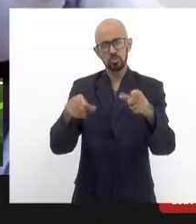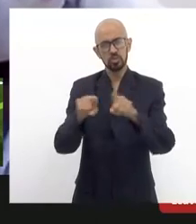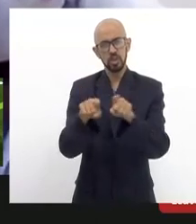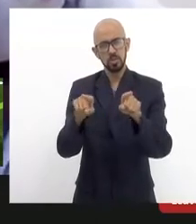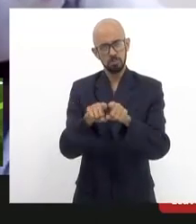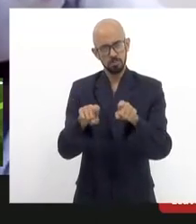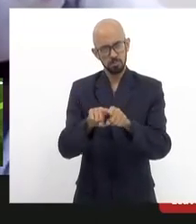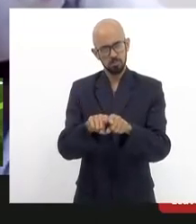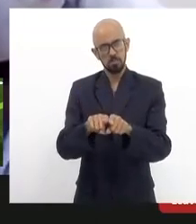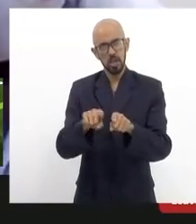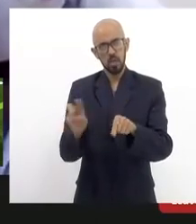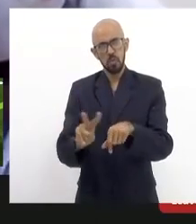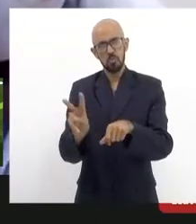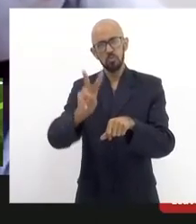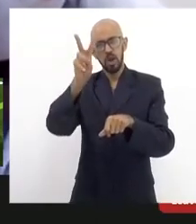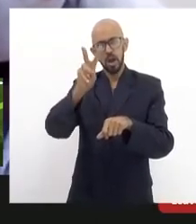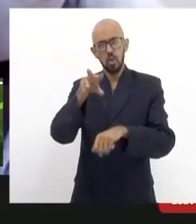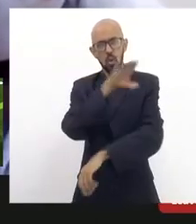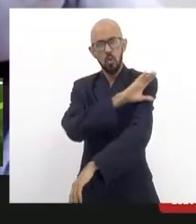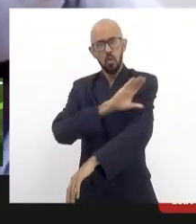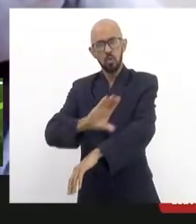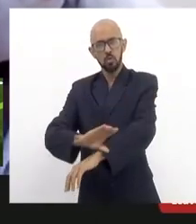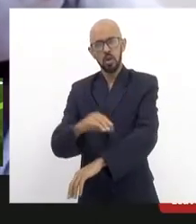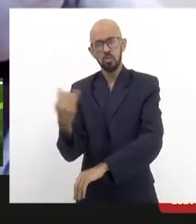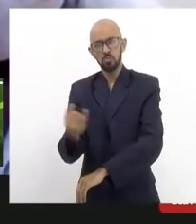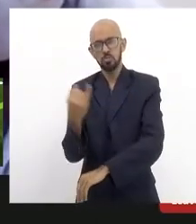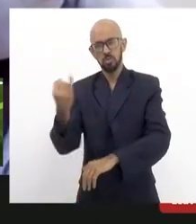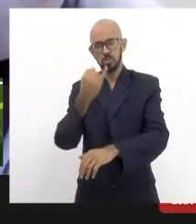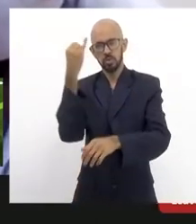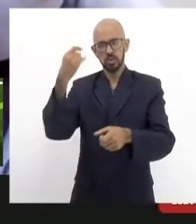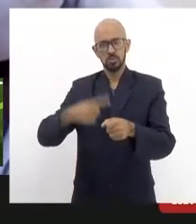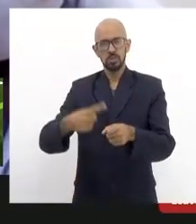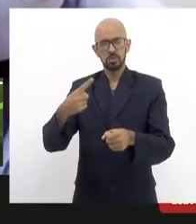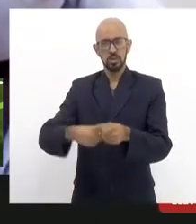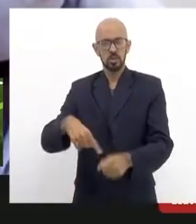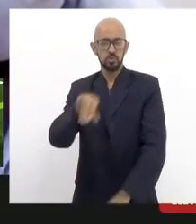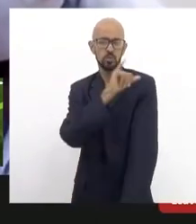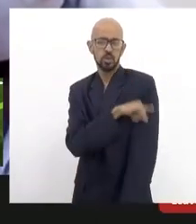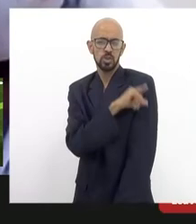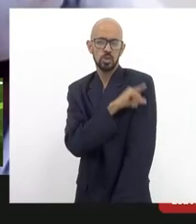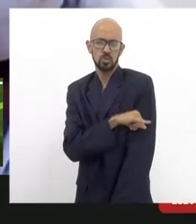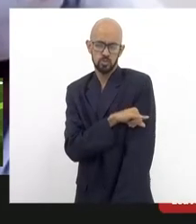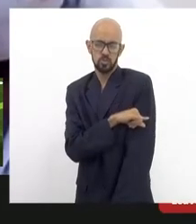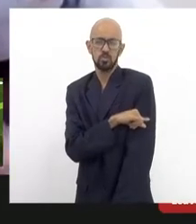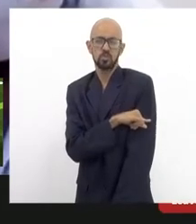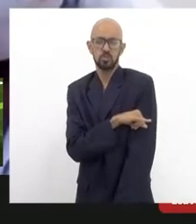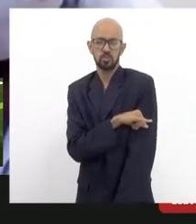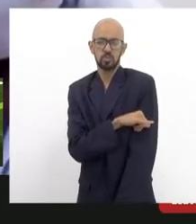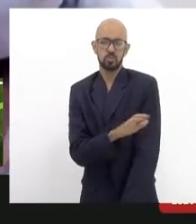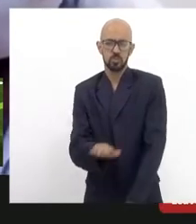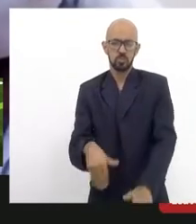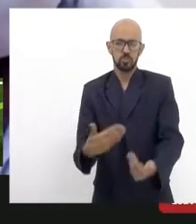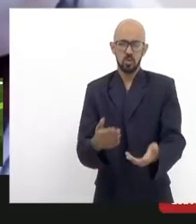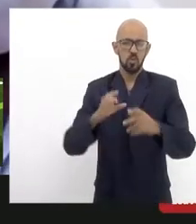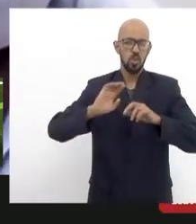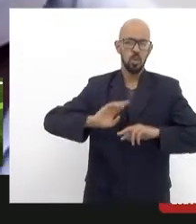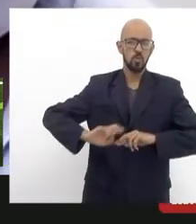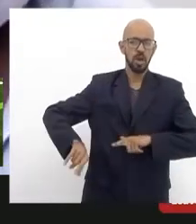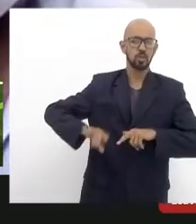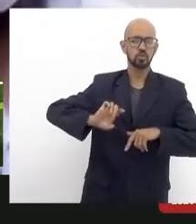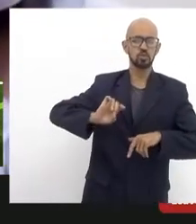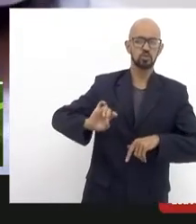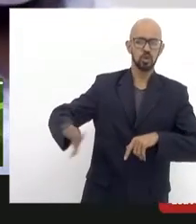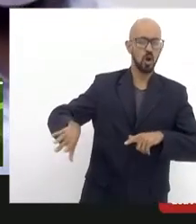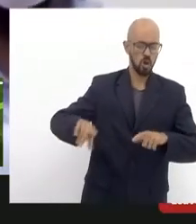isto como um valor cultural importante para a cidade do Rio de Janeiro entendeu então não é só a questão